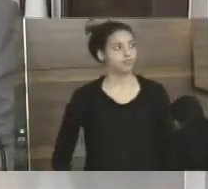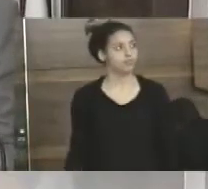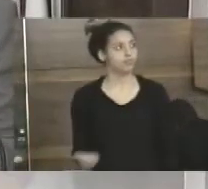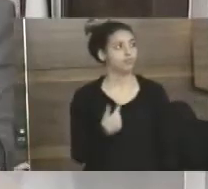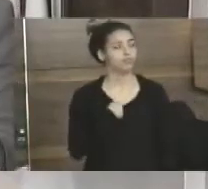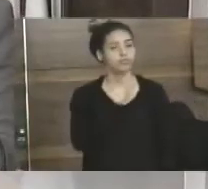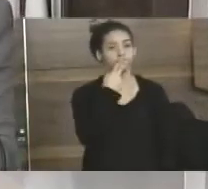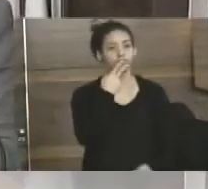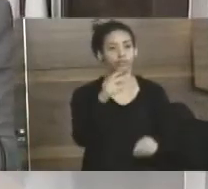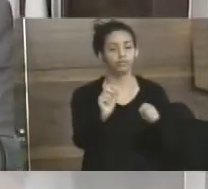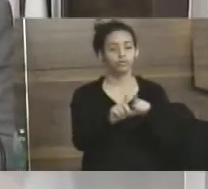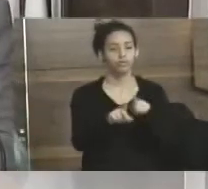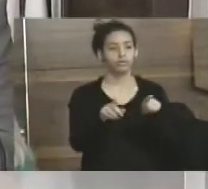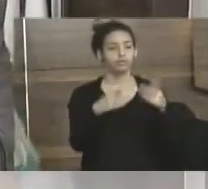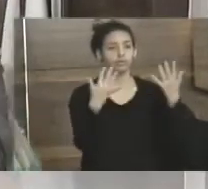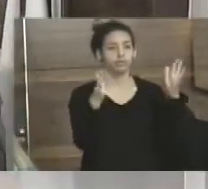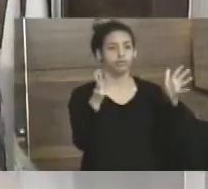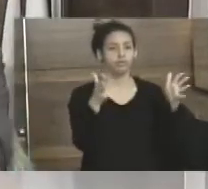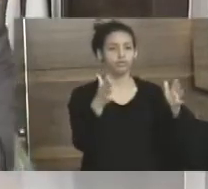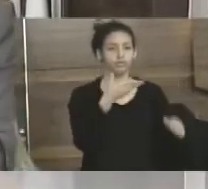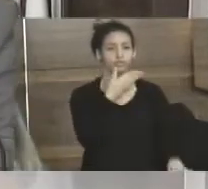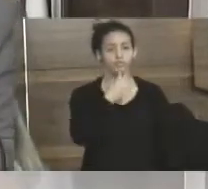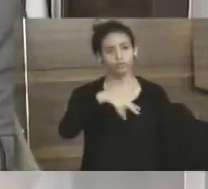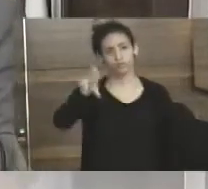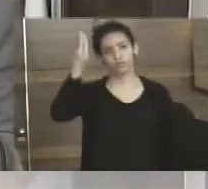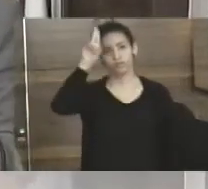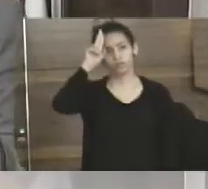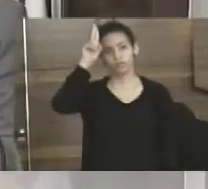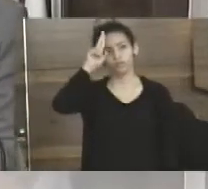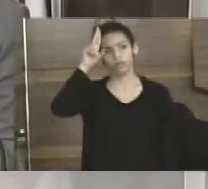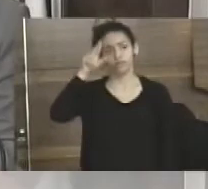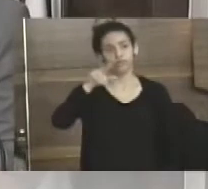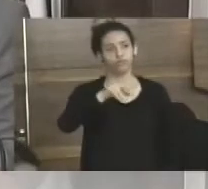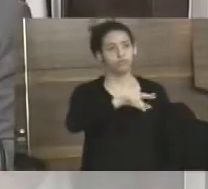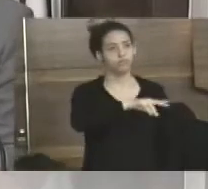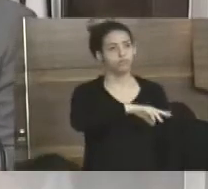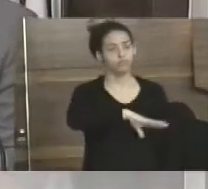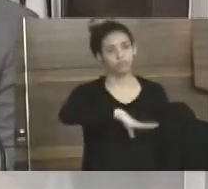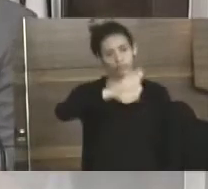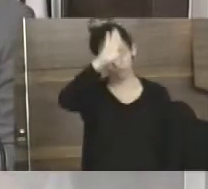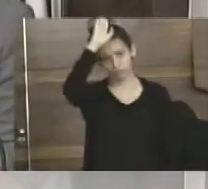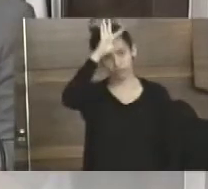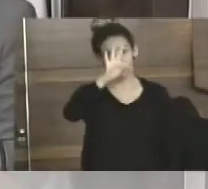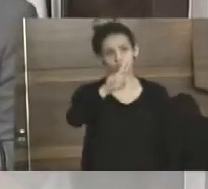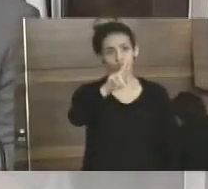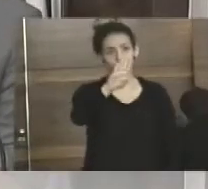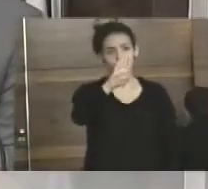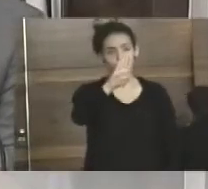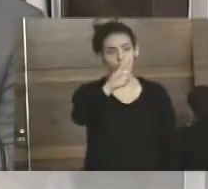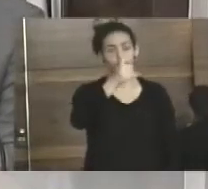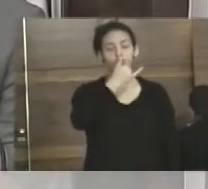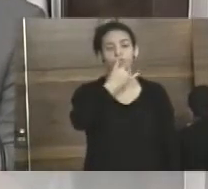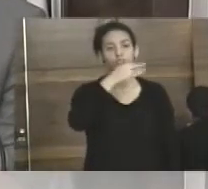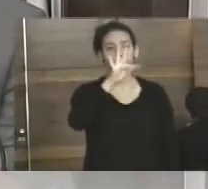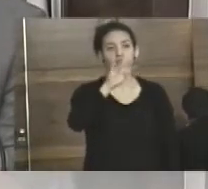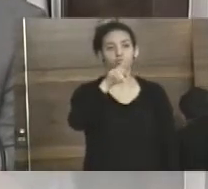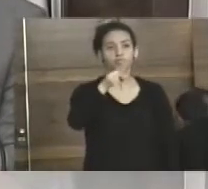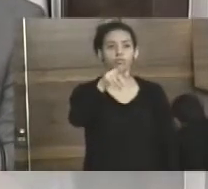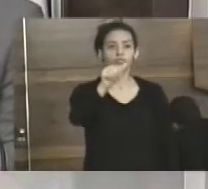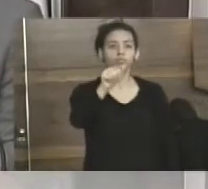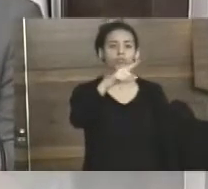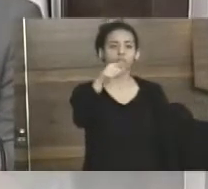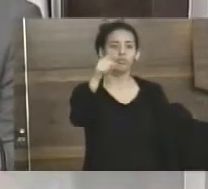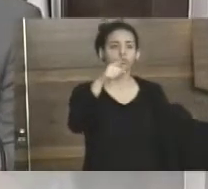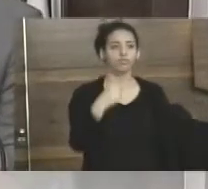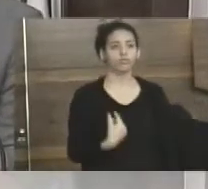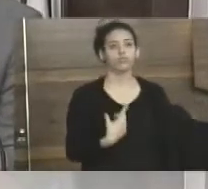Eu venho aqui também, coloquei uma moção de aplauso ao Tenente Coronel do Bombeiro Militar, Coronel Tupan, vai estar fazendo um ano aqui